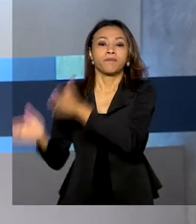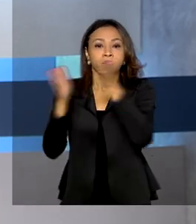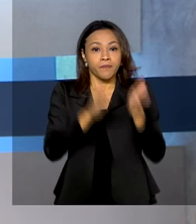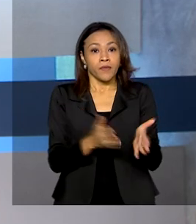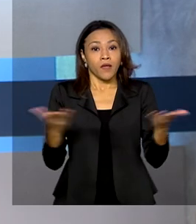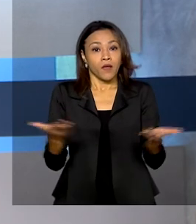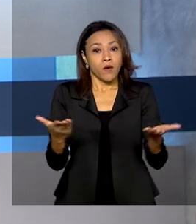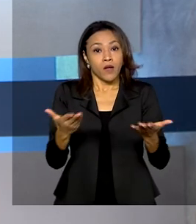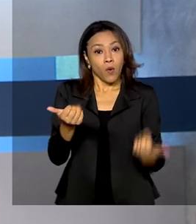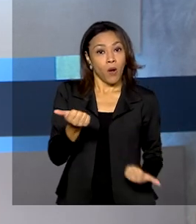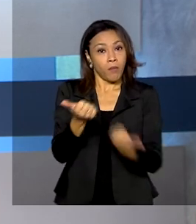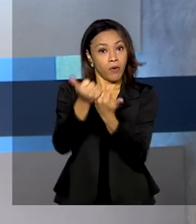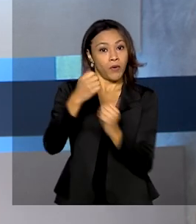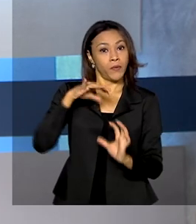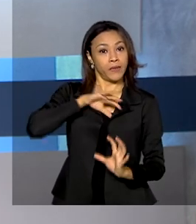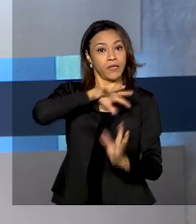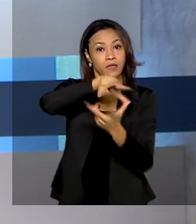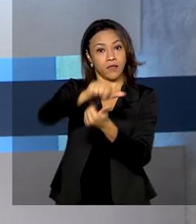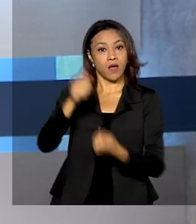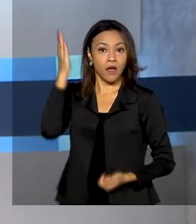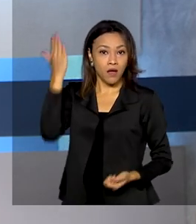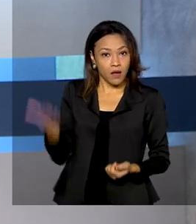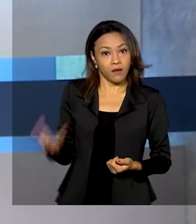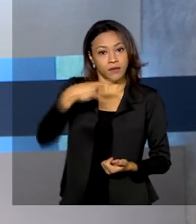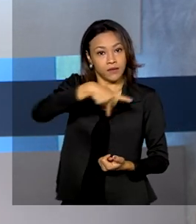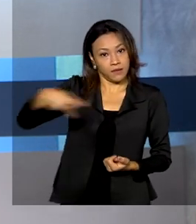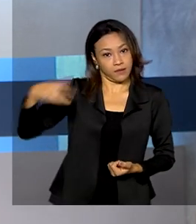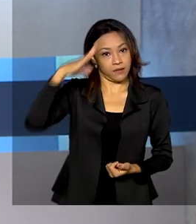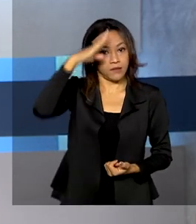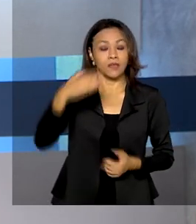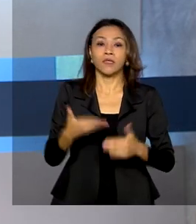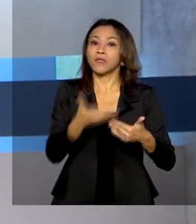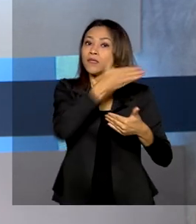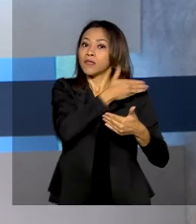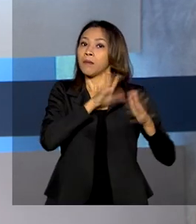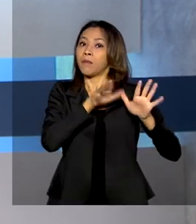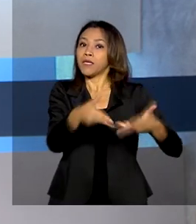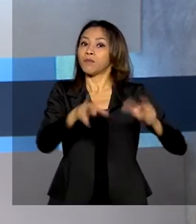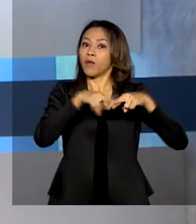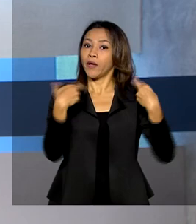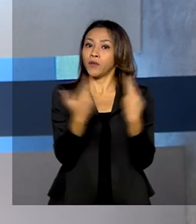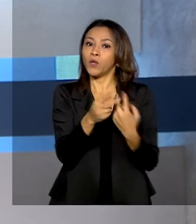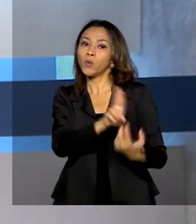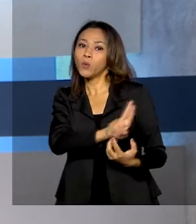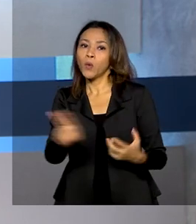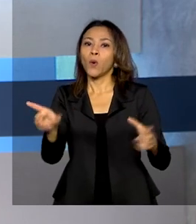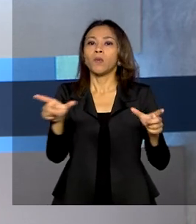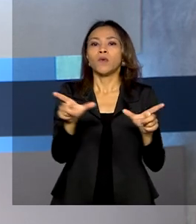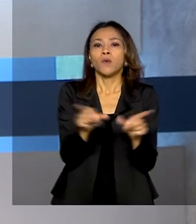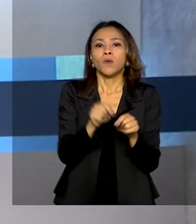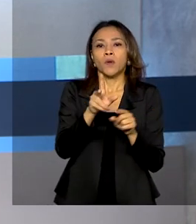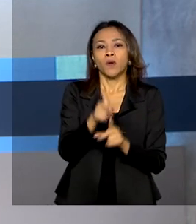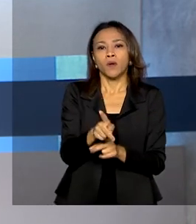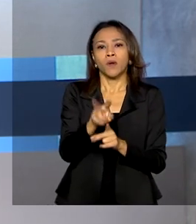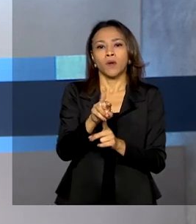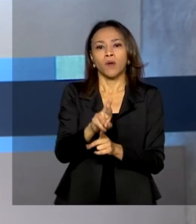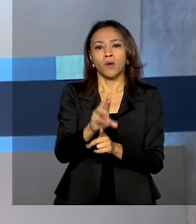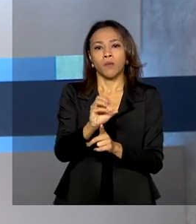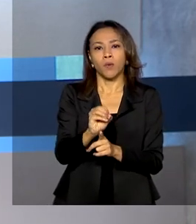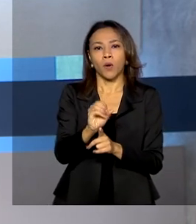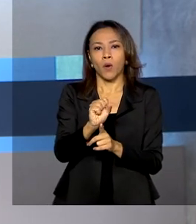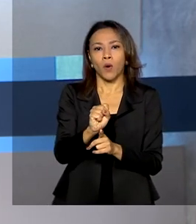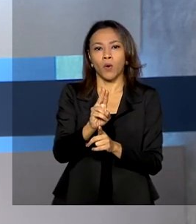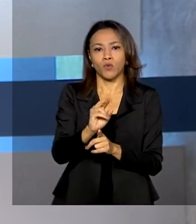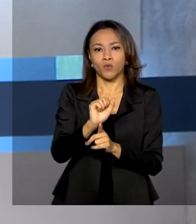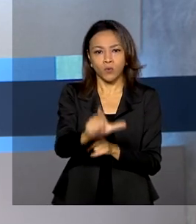Cooperação Internacional. O presidente Jair Bolsonaro participou da reunião do ProSul, novo fórum de desenvolvimento da América do Sul.